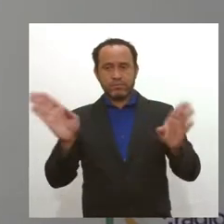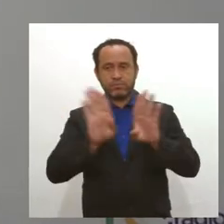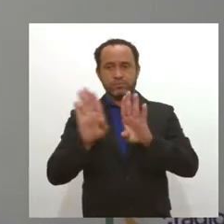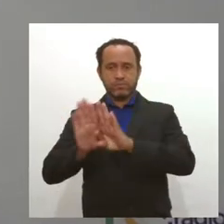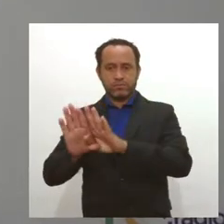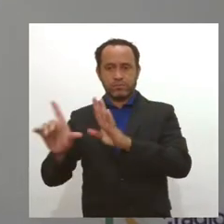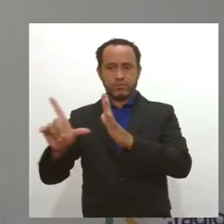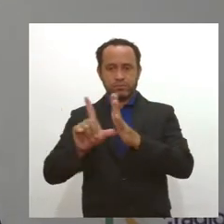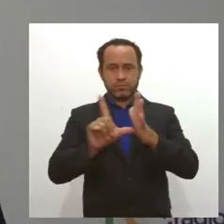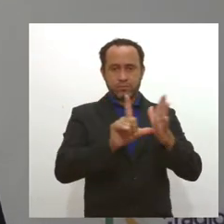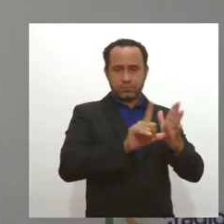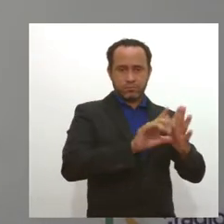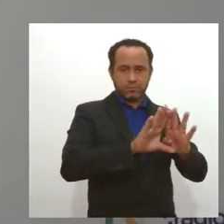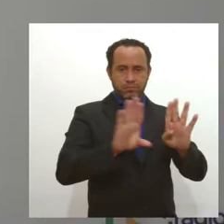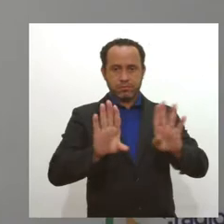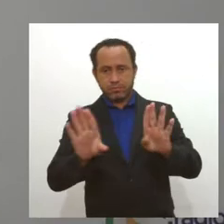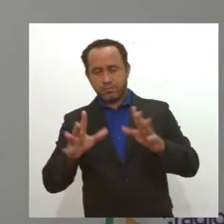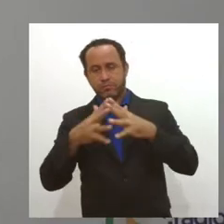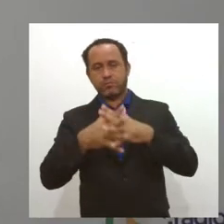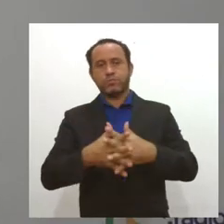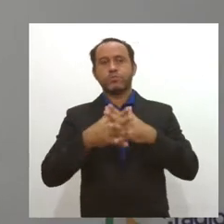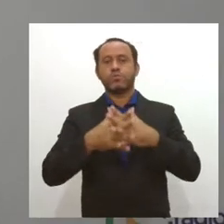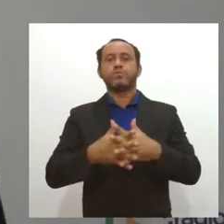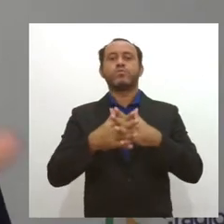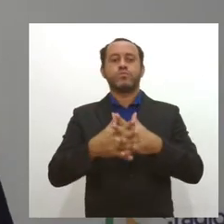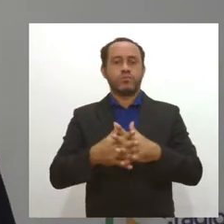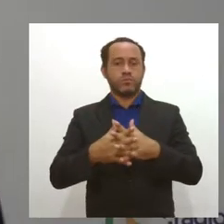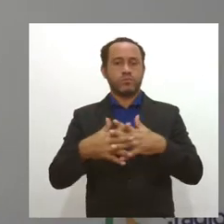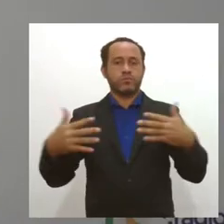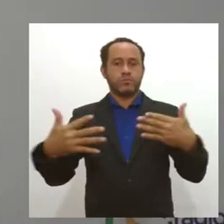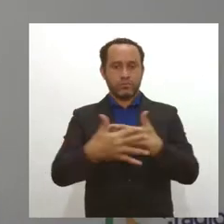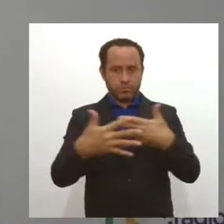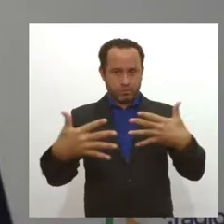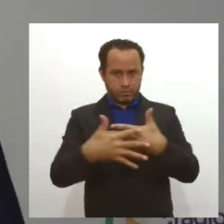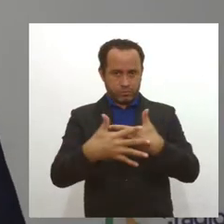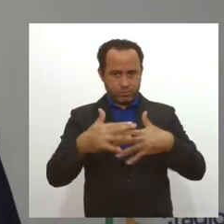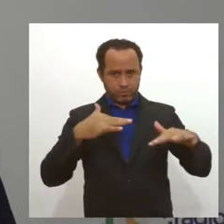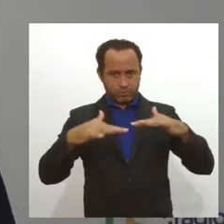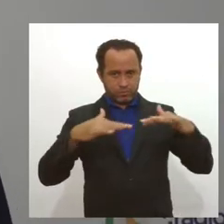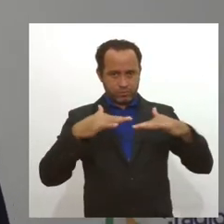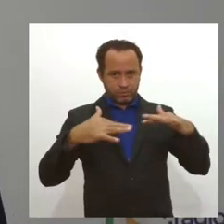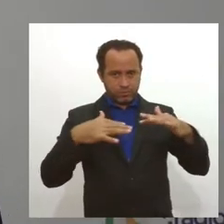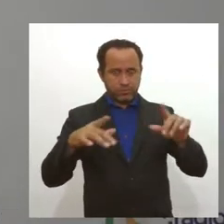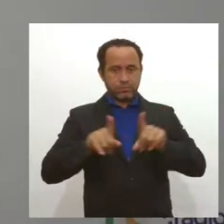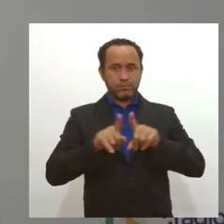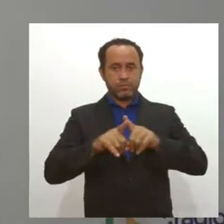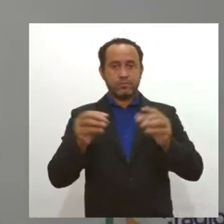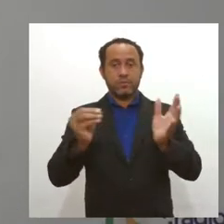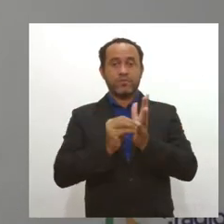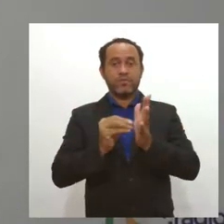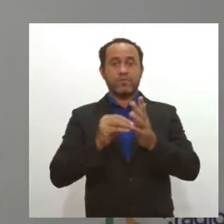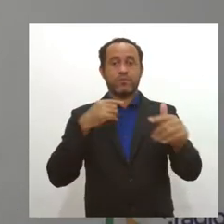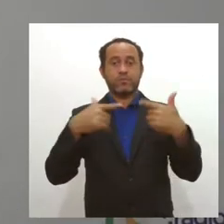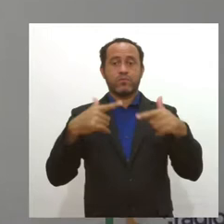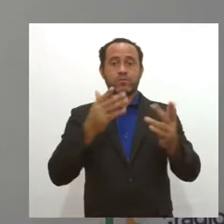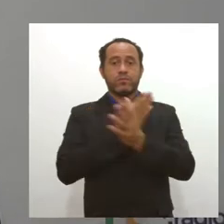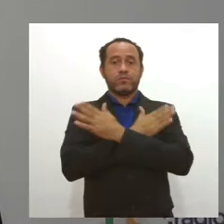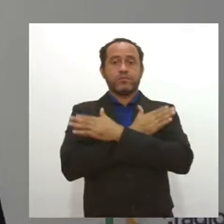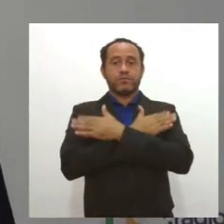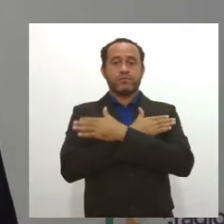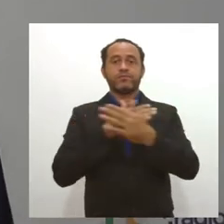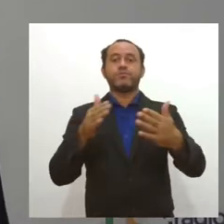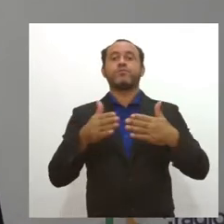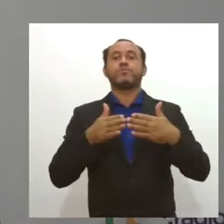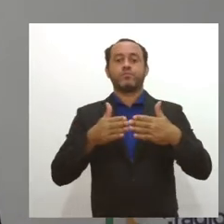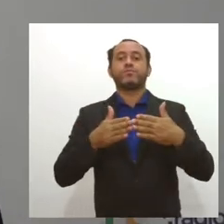fechando, lojas abrindo. E isso atrapalhando o comércio. E aí vem o outro lado, que é o desemprego. A gente faz aqui um apelo